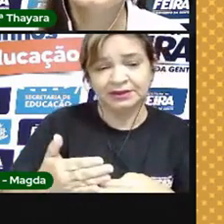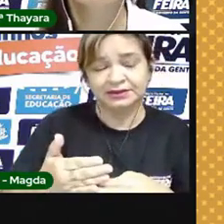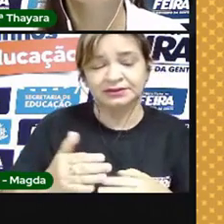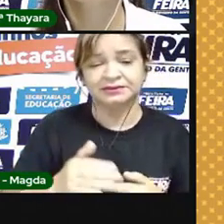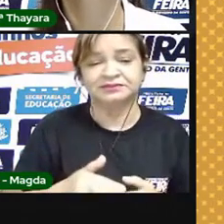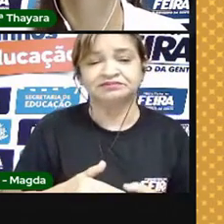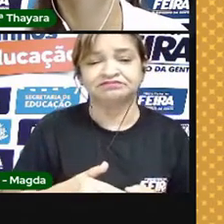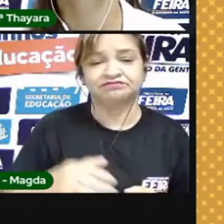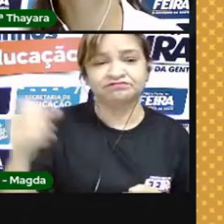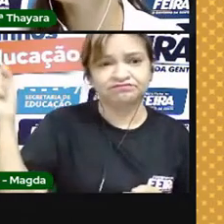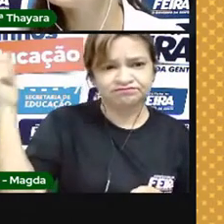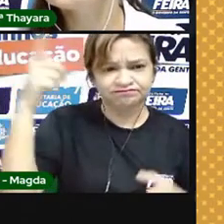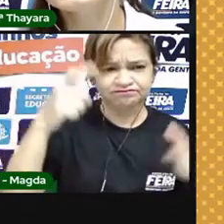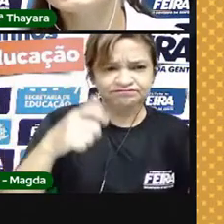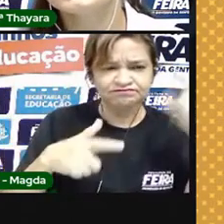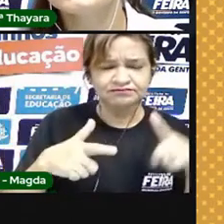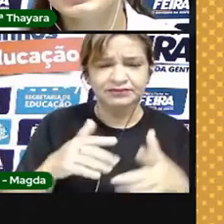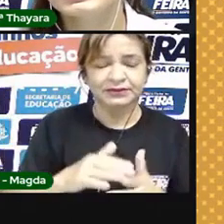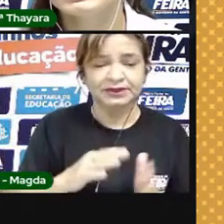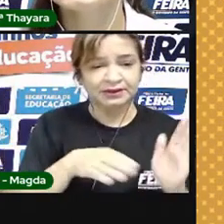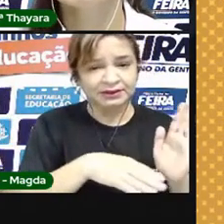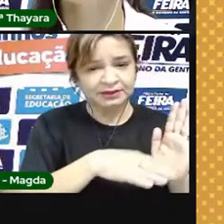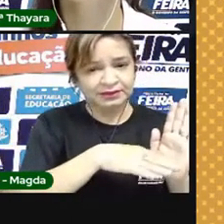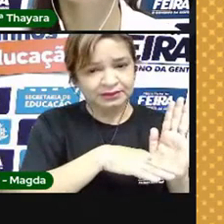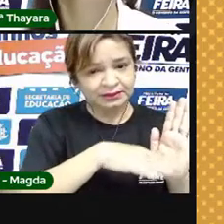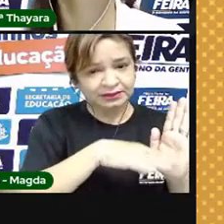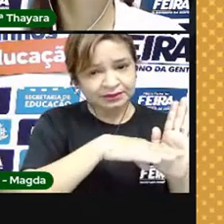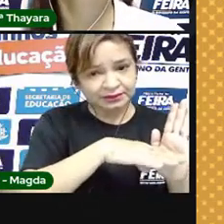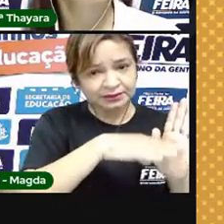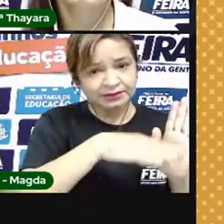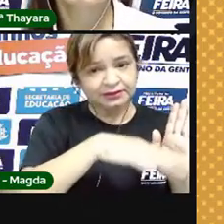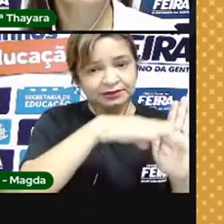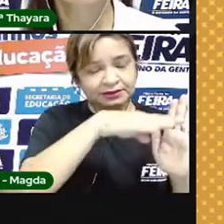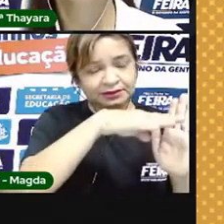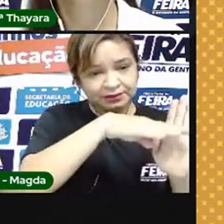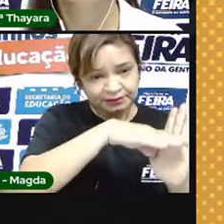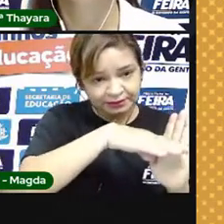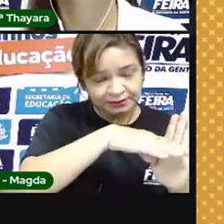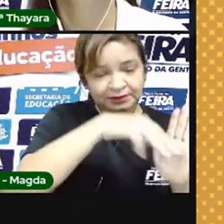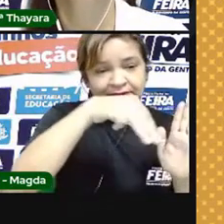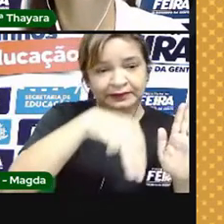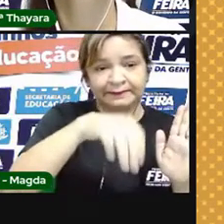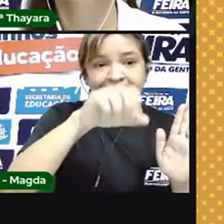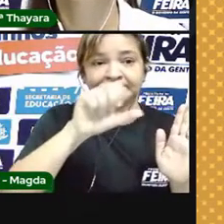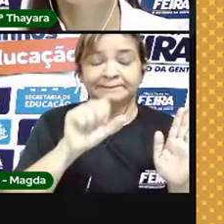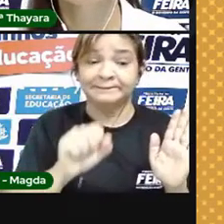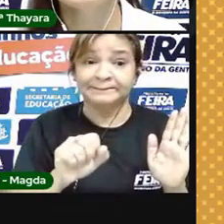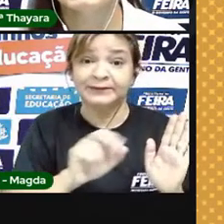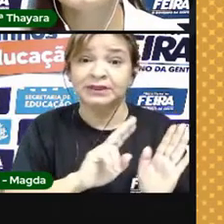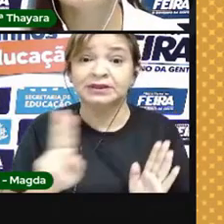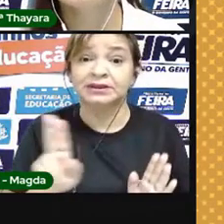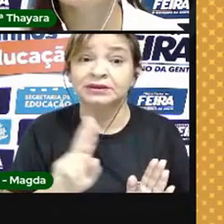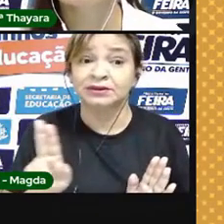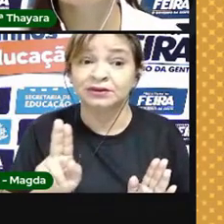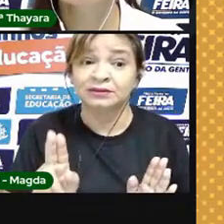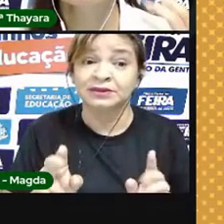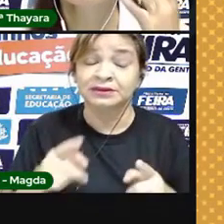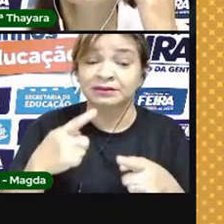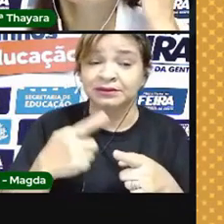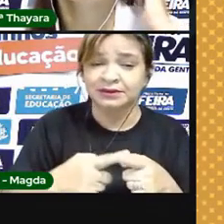para nós. Acima da estratosfera, a gente tem a mesosfera, que tem esse nome justamente porque ela está no meio.